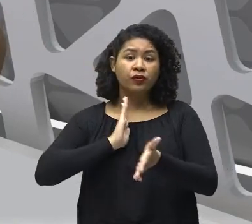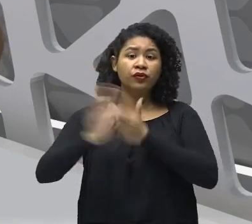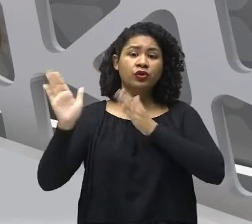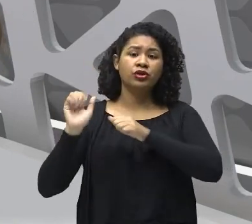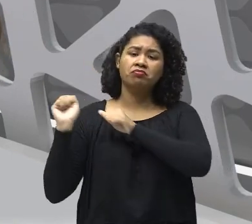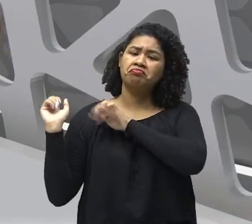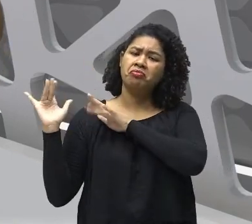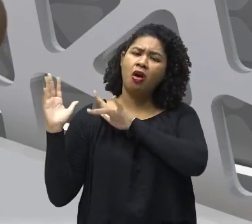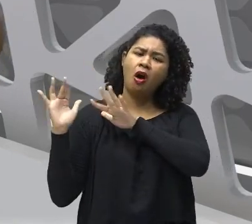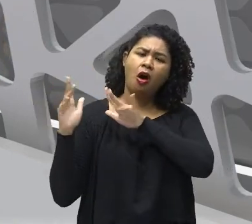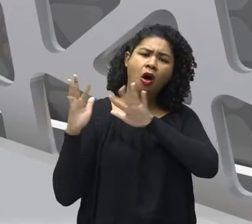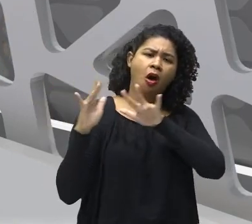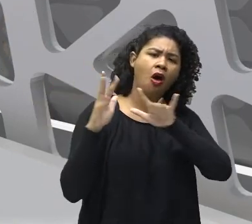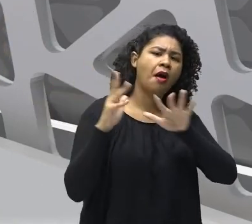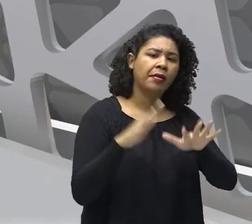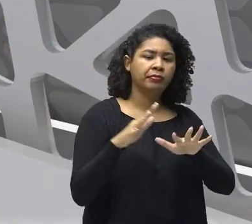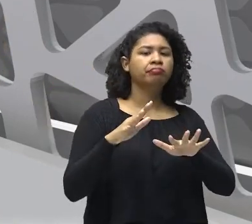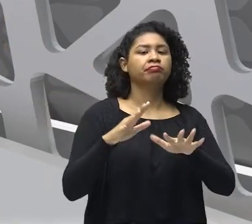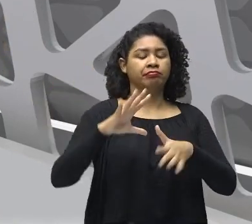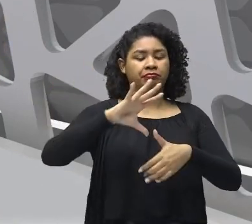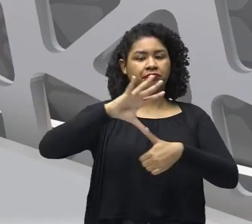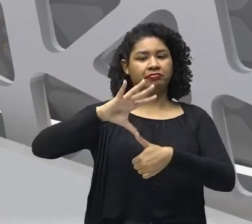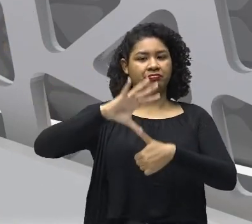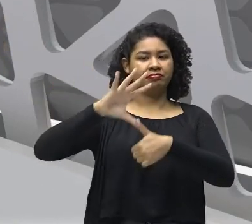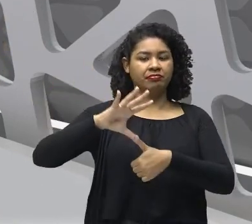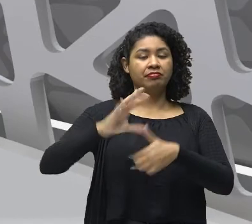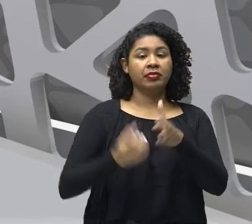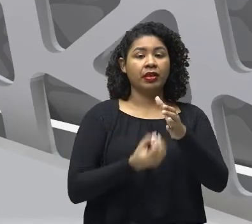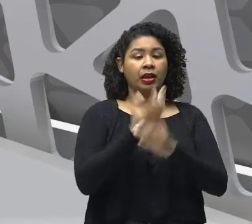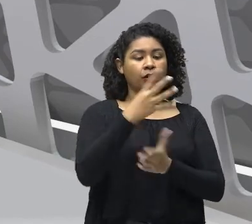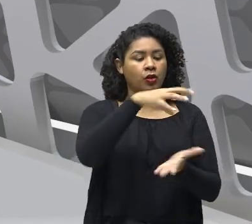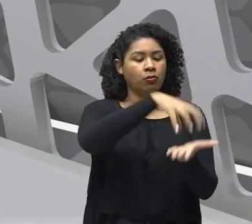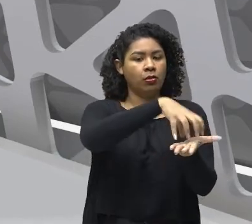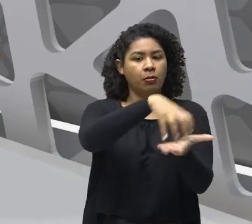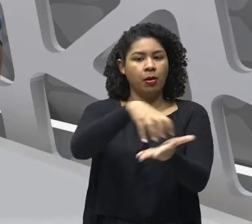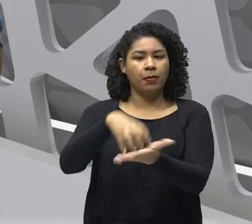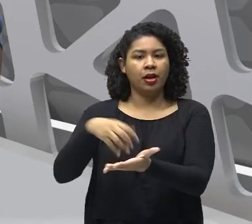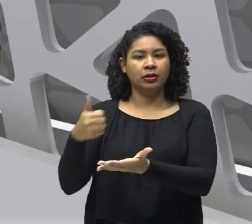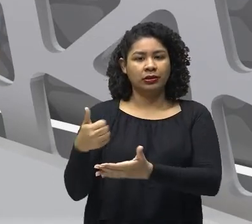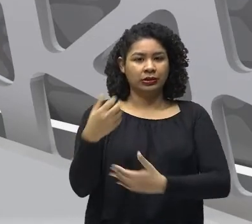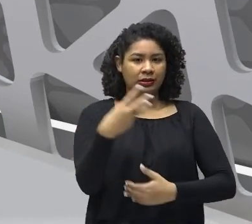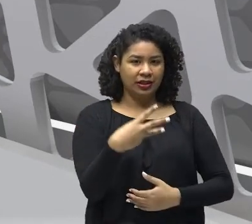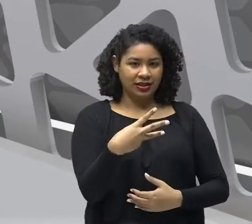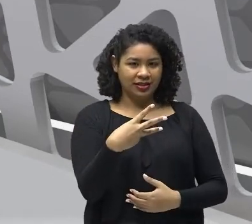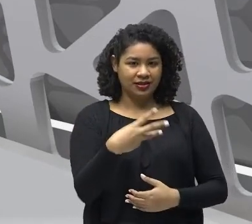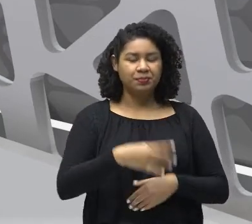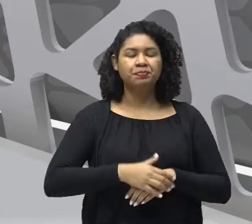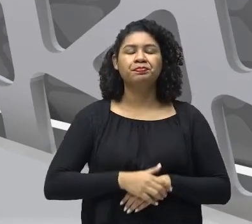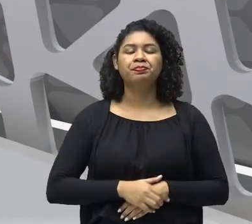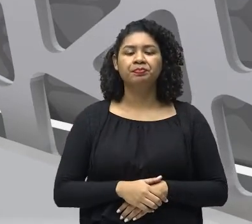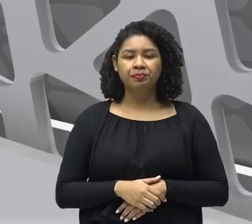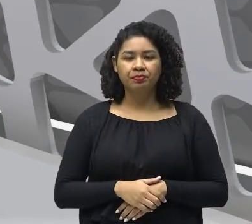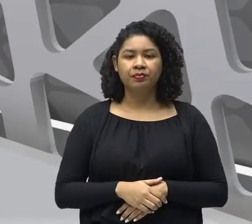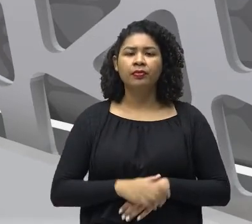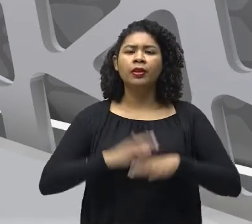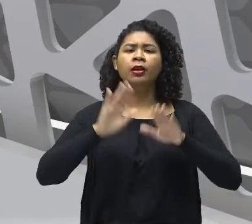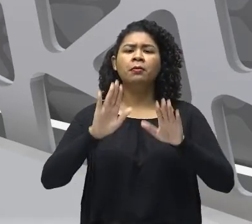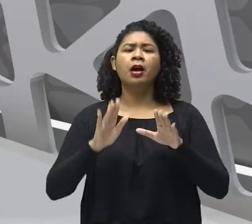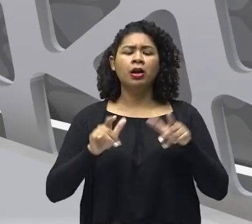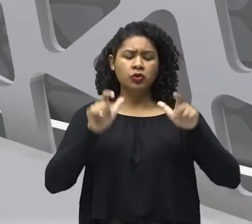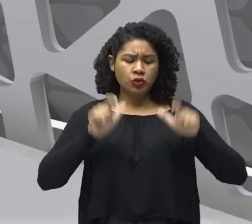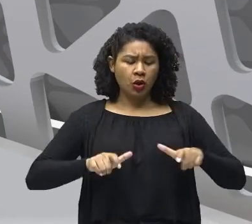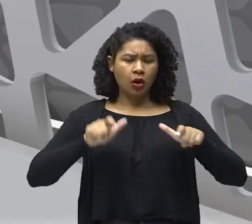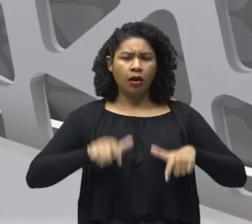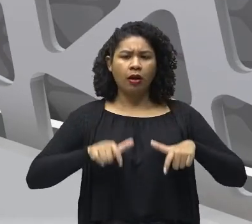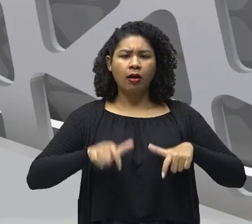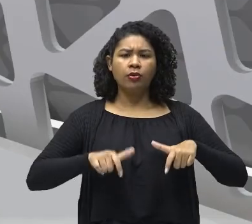Formando as chamadas Treze colônias Que deu origem Aos Estados Unidos E ao Canadá Por exemplo Mas e na Amazônia Qual é a